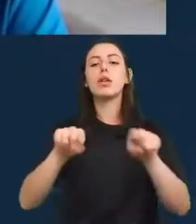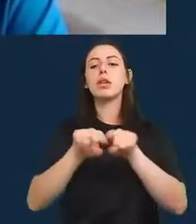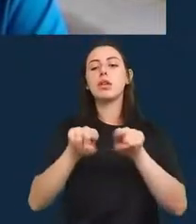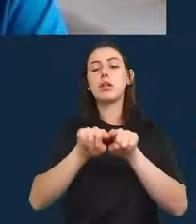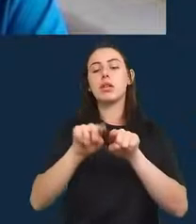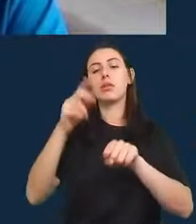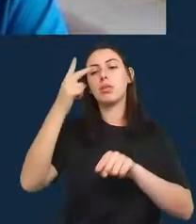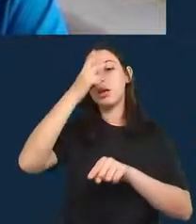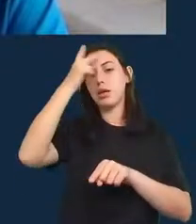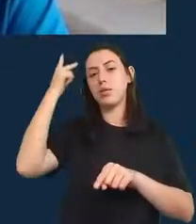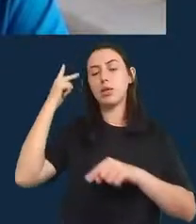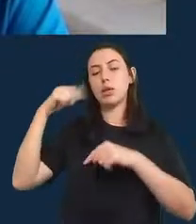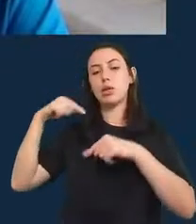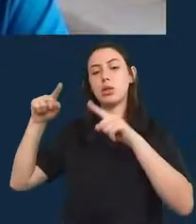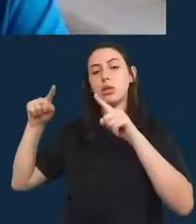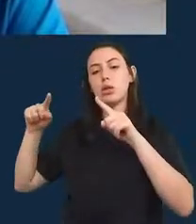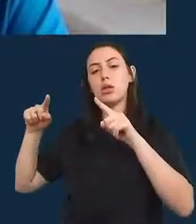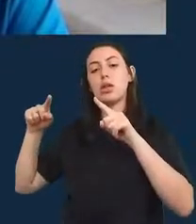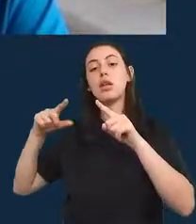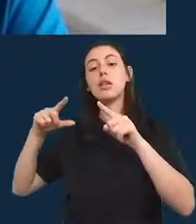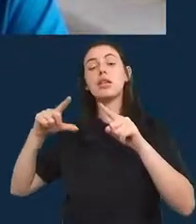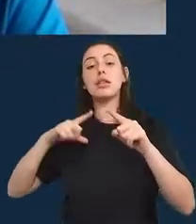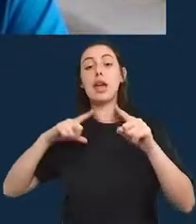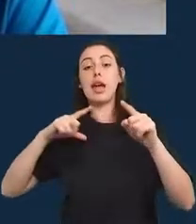diariamente. Se eu quiser